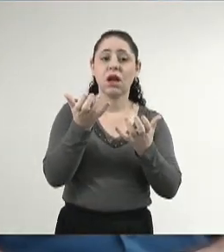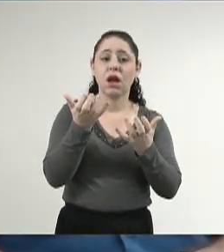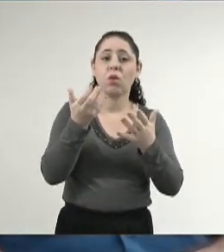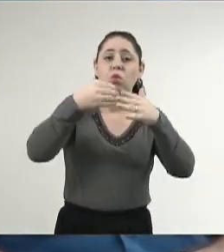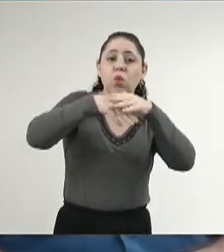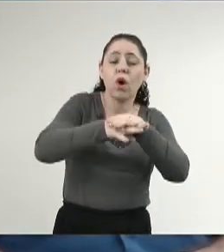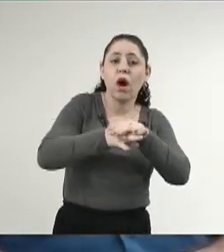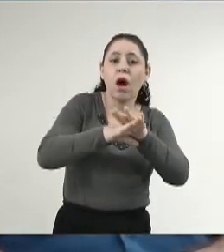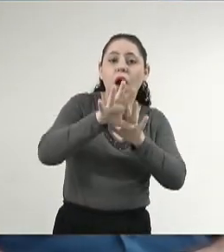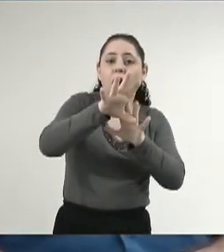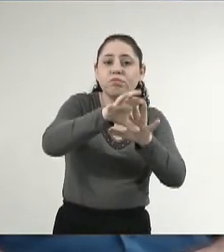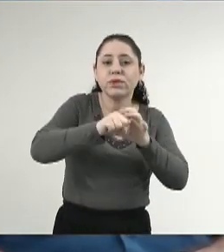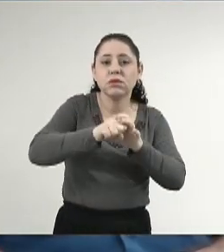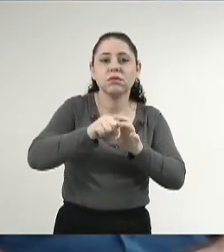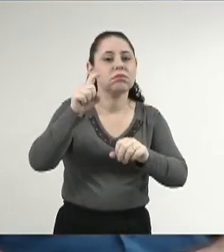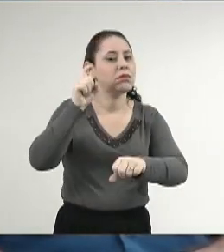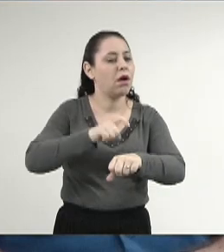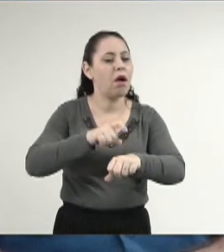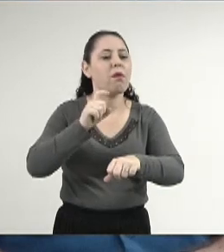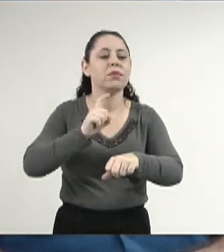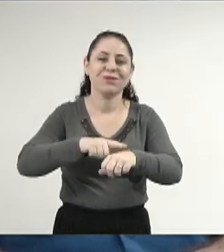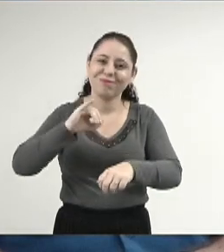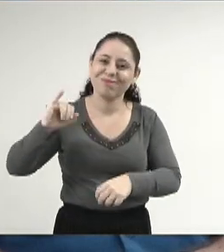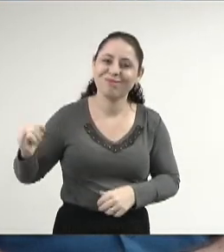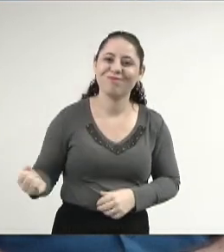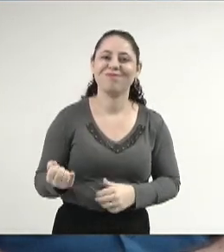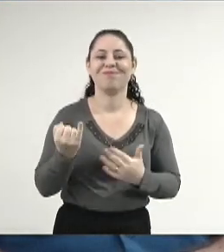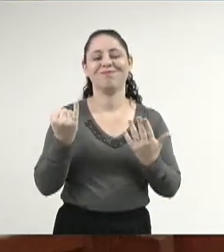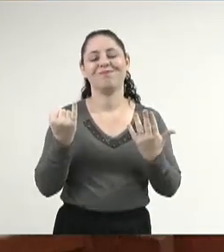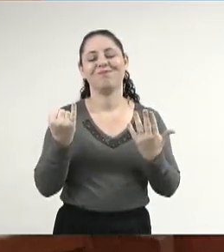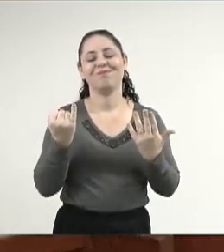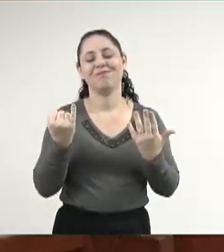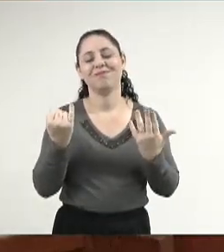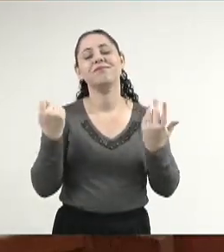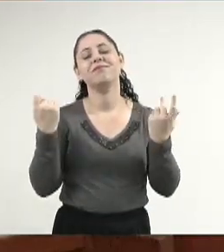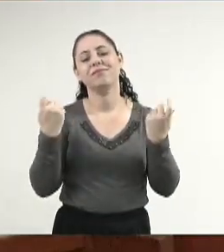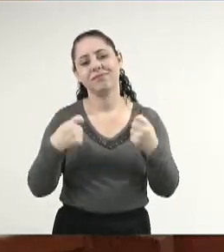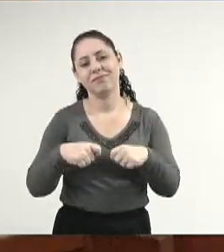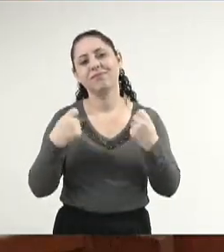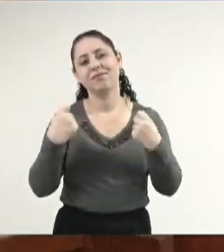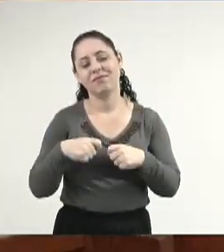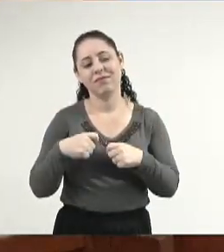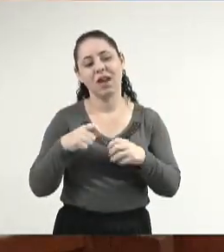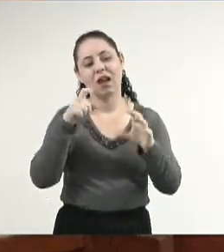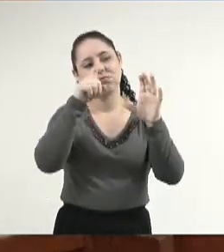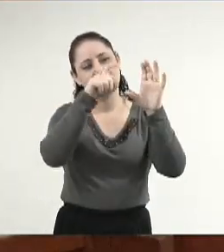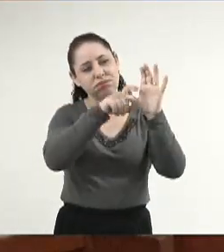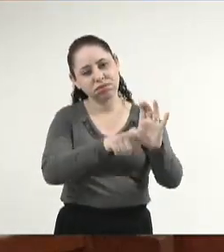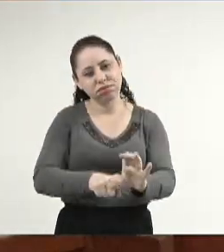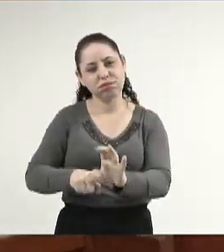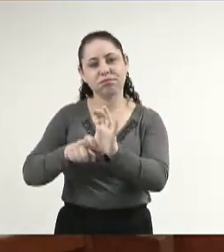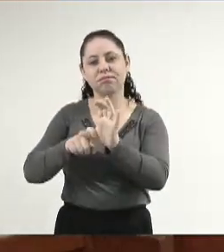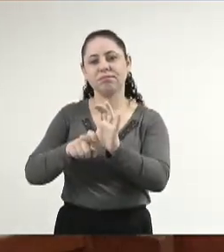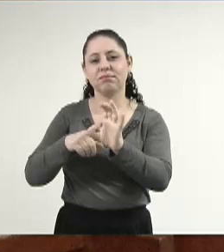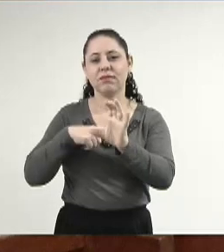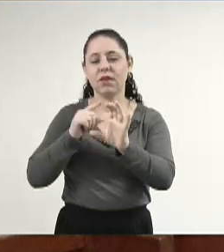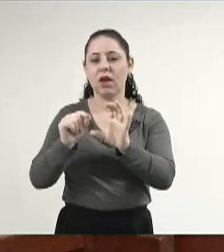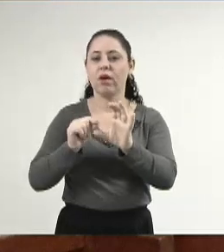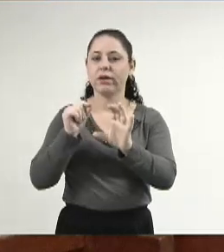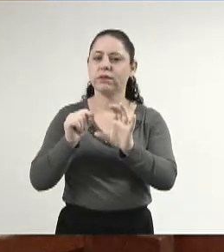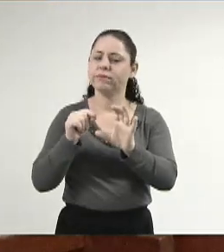o senhor vai querer sacar. E foi num momento bastante oportuno. E aí, eram aqueles dividendos. E eu fico a